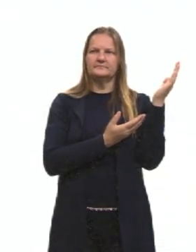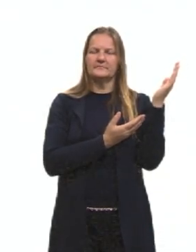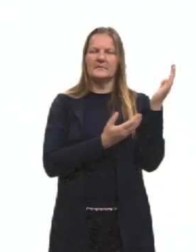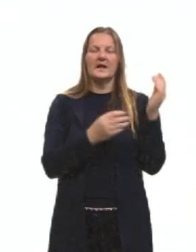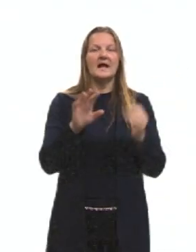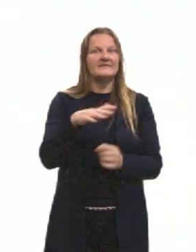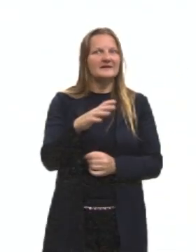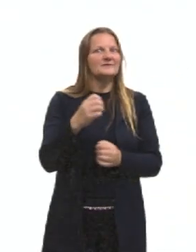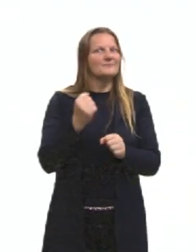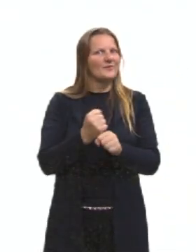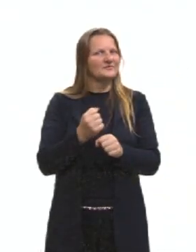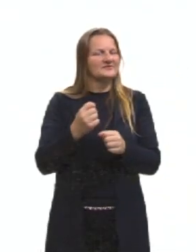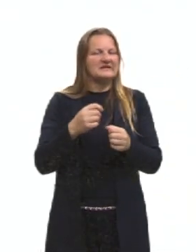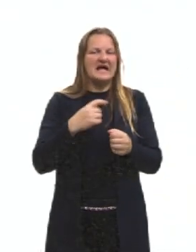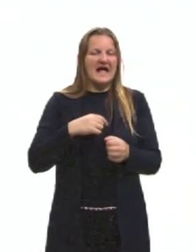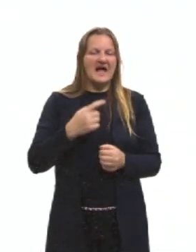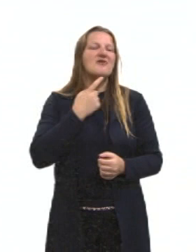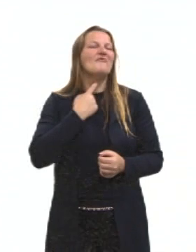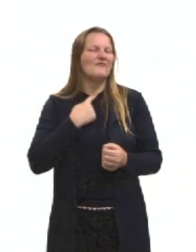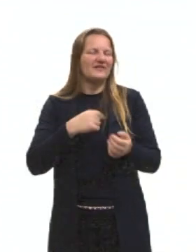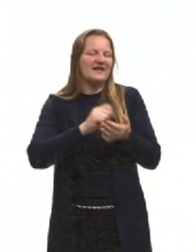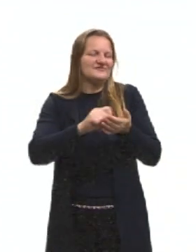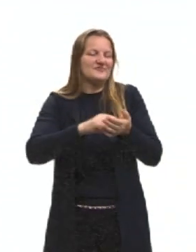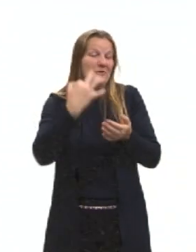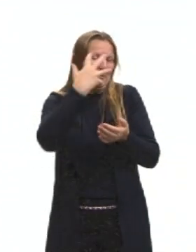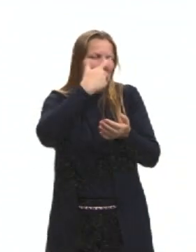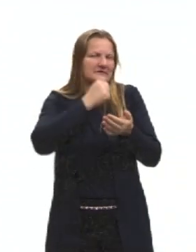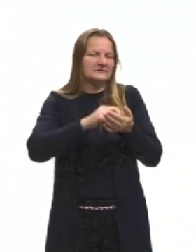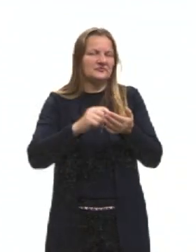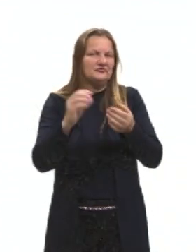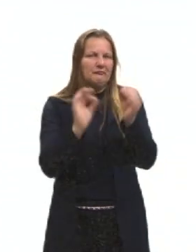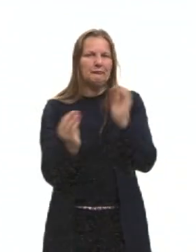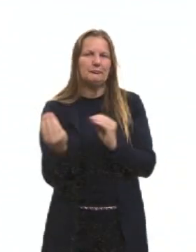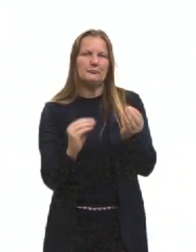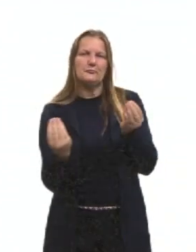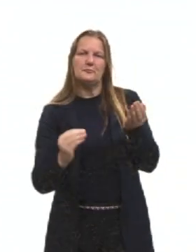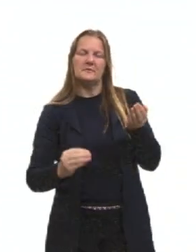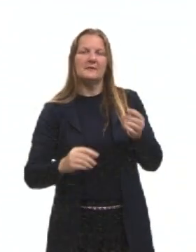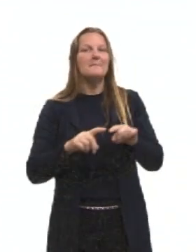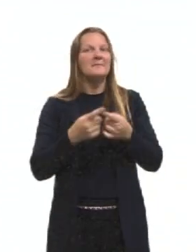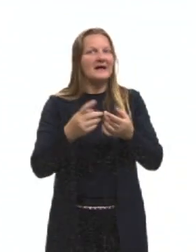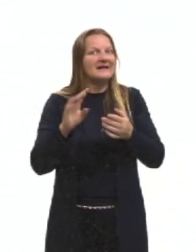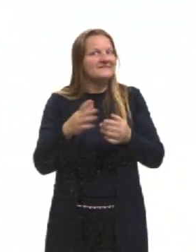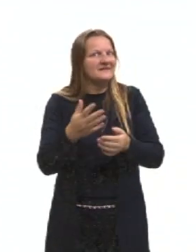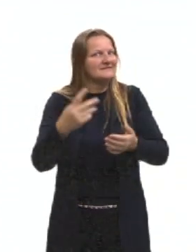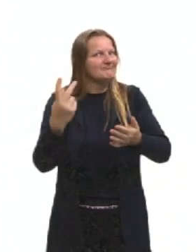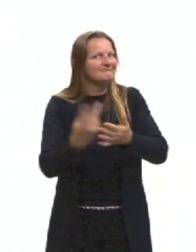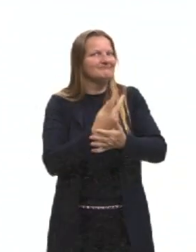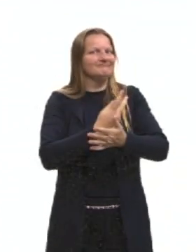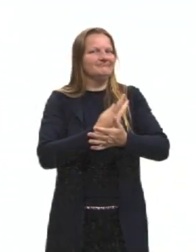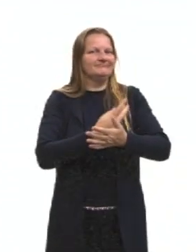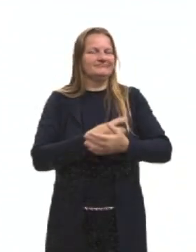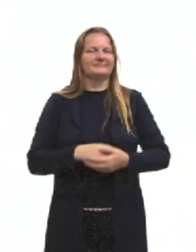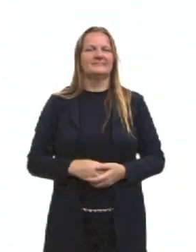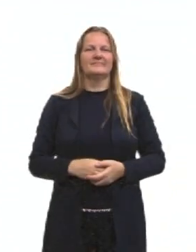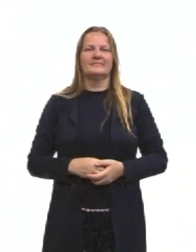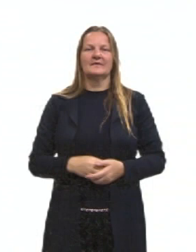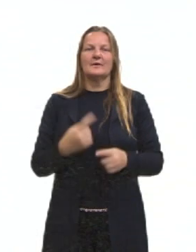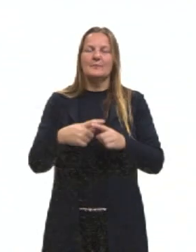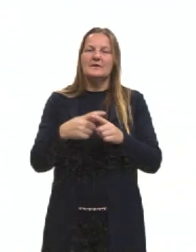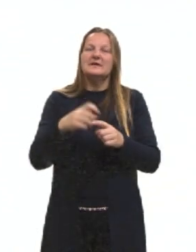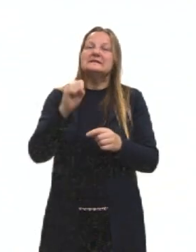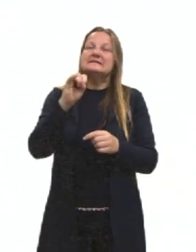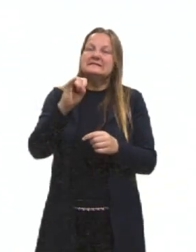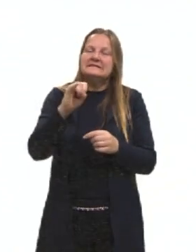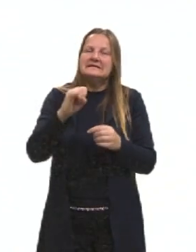grande erro a cometermos na redação do Enem. Sim, pode ser. Por quê? Porque, principalmente, se ela